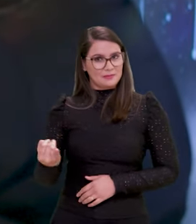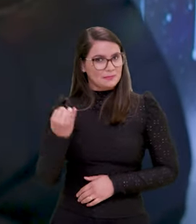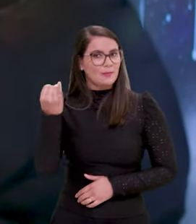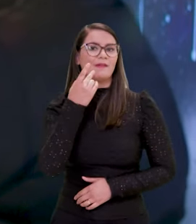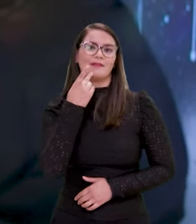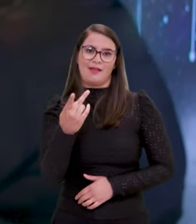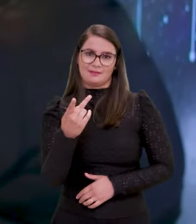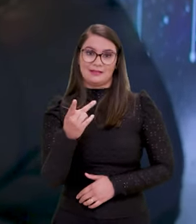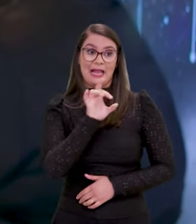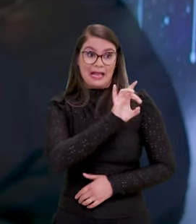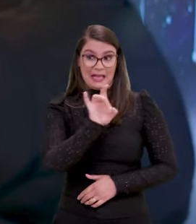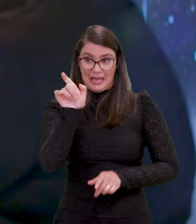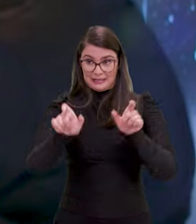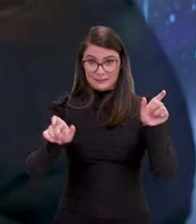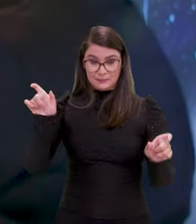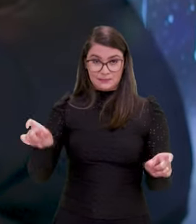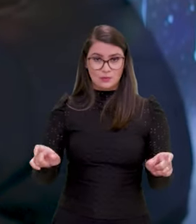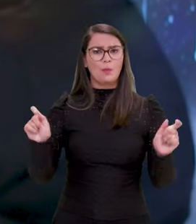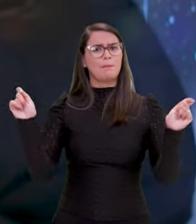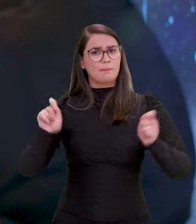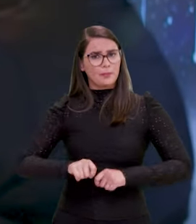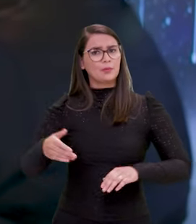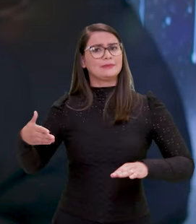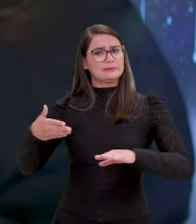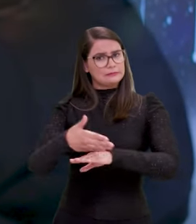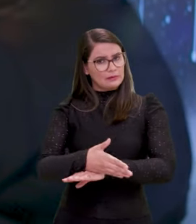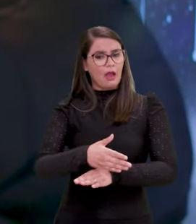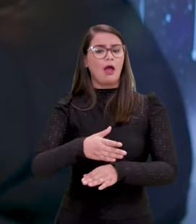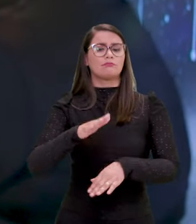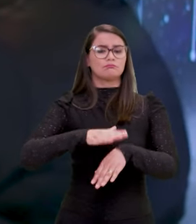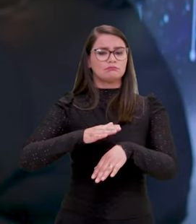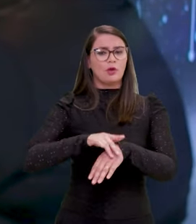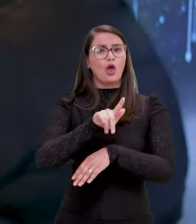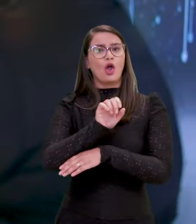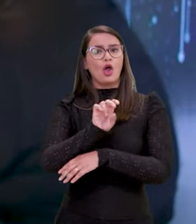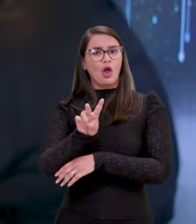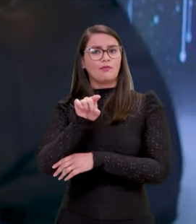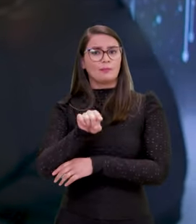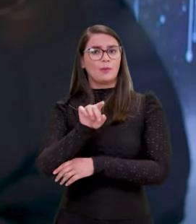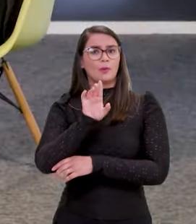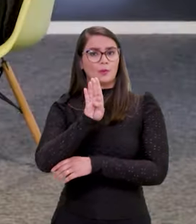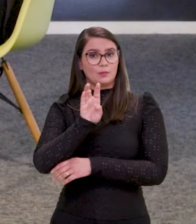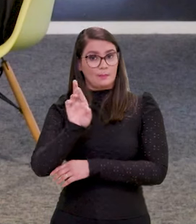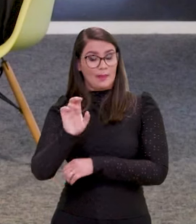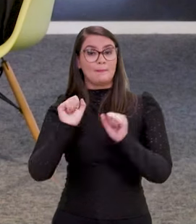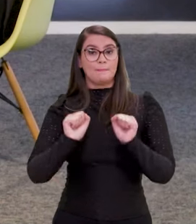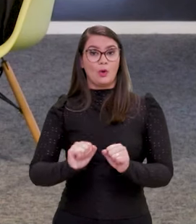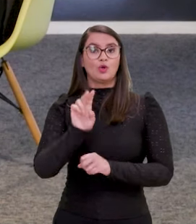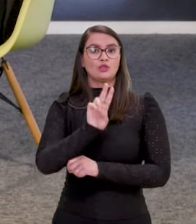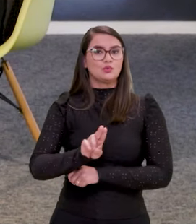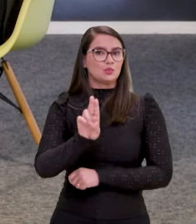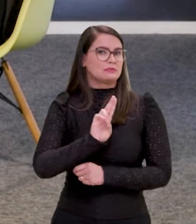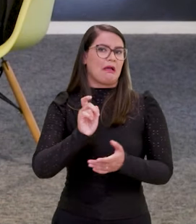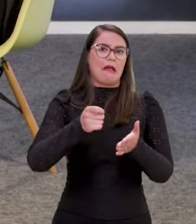importante a gente frisar. Cada cidadão brasileiro, ele pode entrar lá com a sua autenticação do GovBR, ele pode fazer uso,